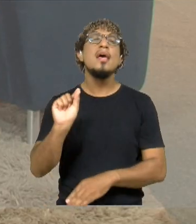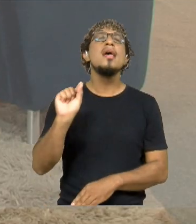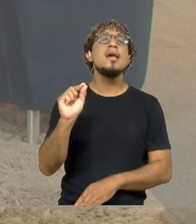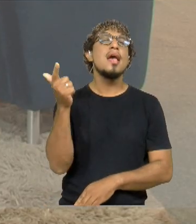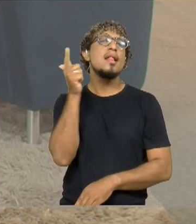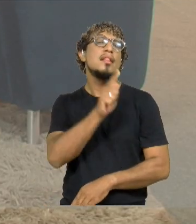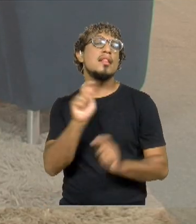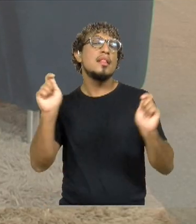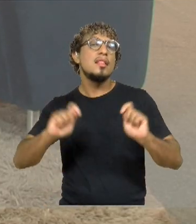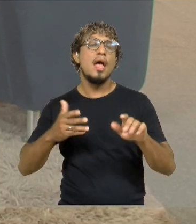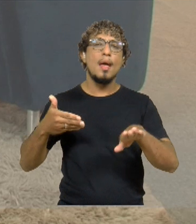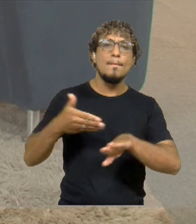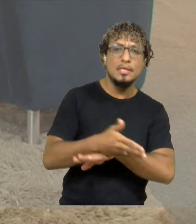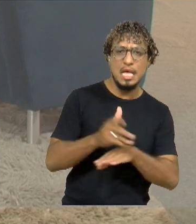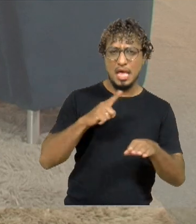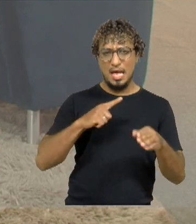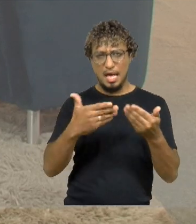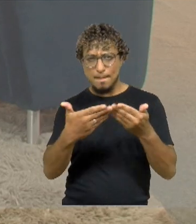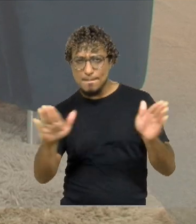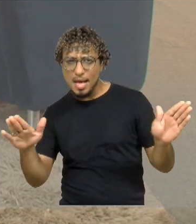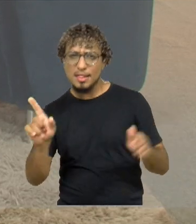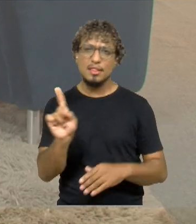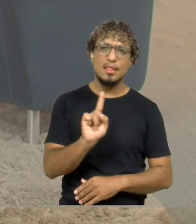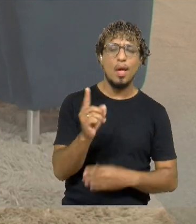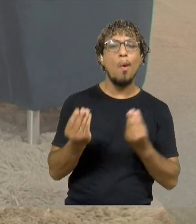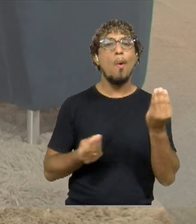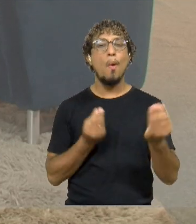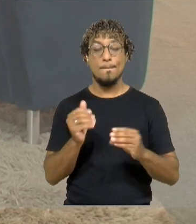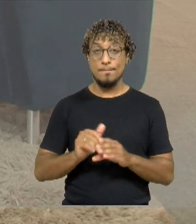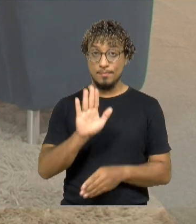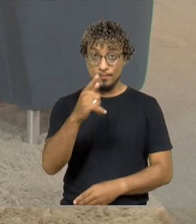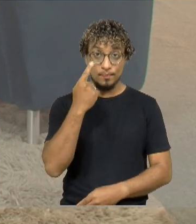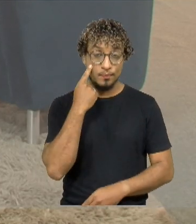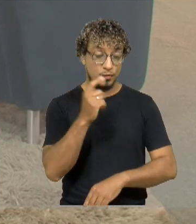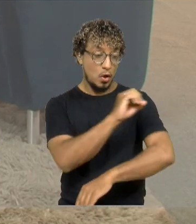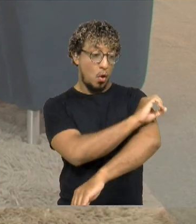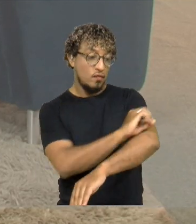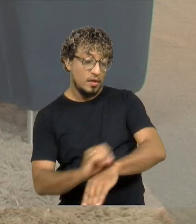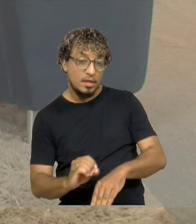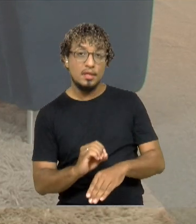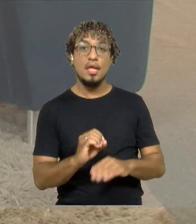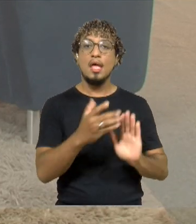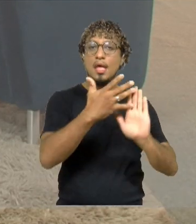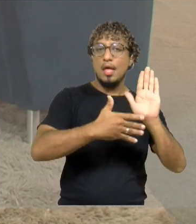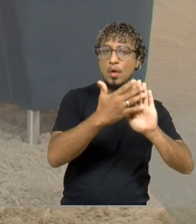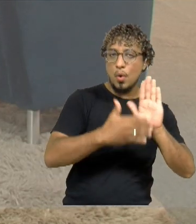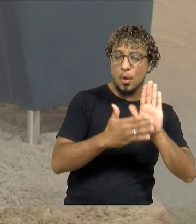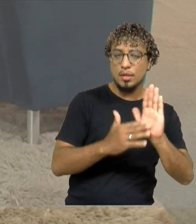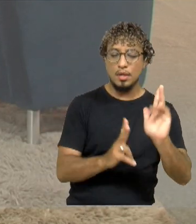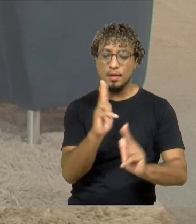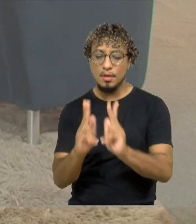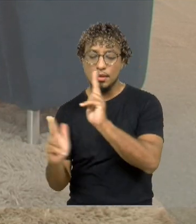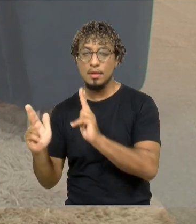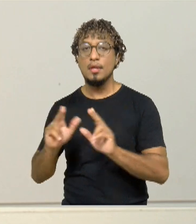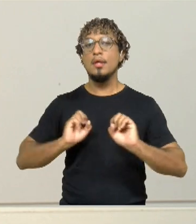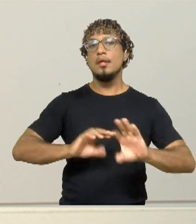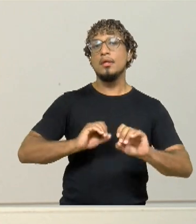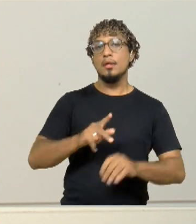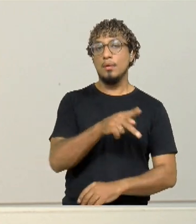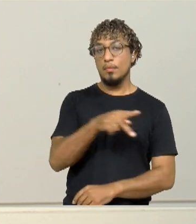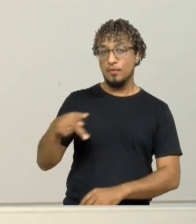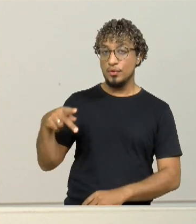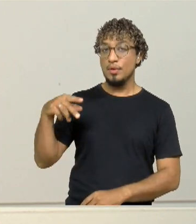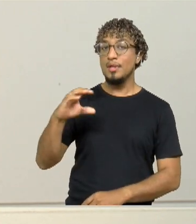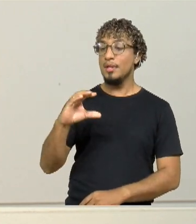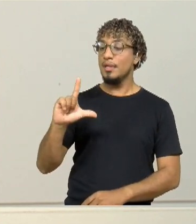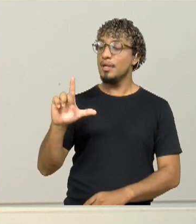aberta, não é? Como é que as pessoas fazem? Então, a oficina de roteiro e montagem, ela vai ser ministrada pelo cineasta e professor Clementino